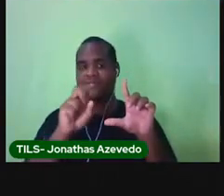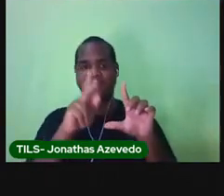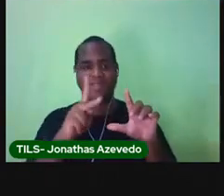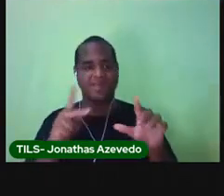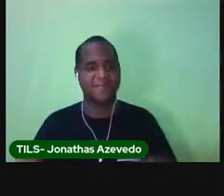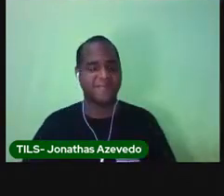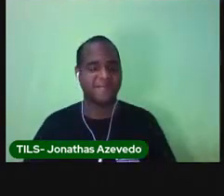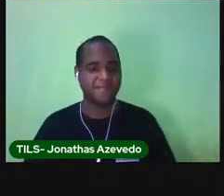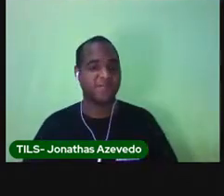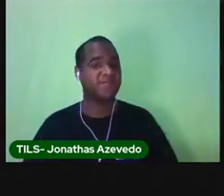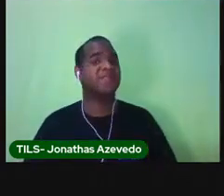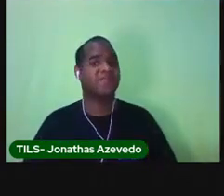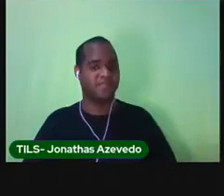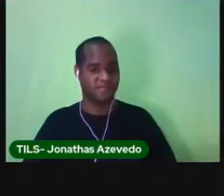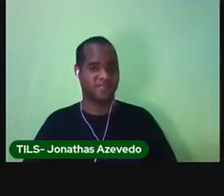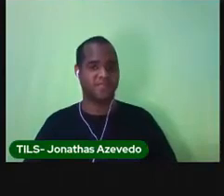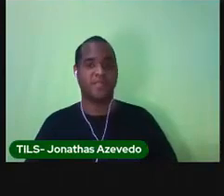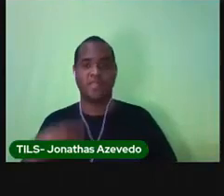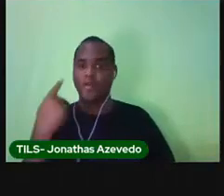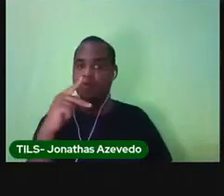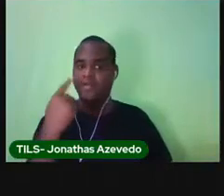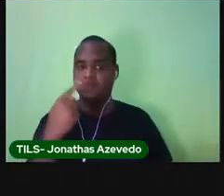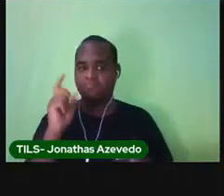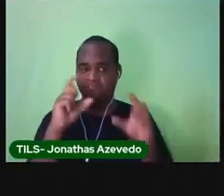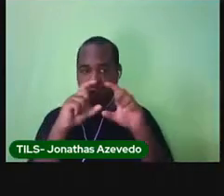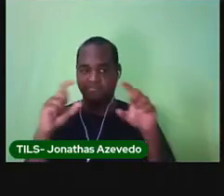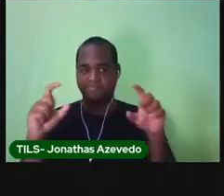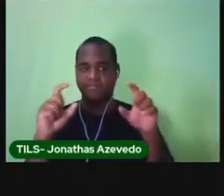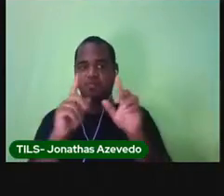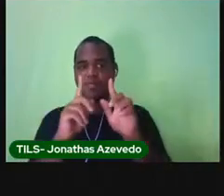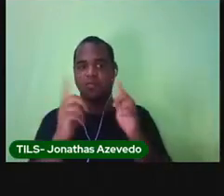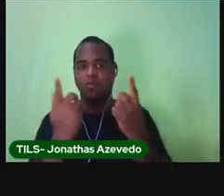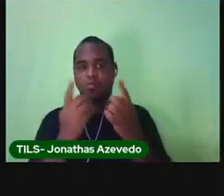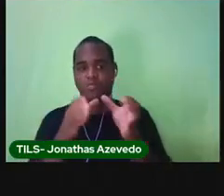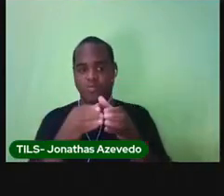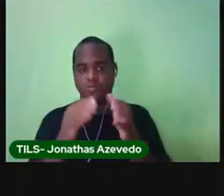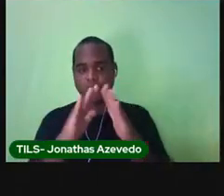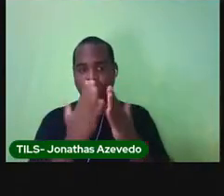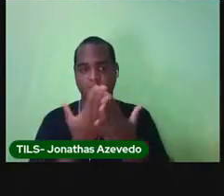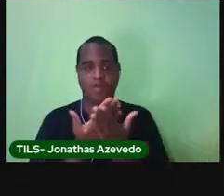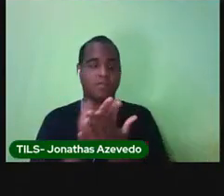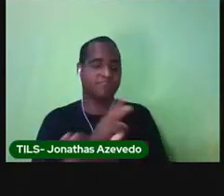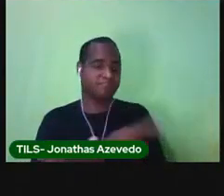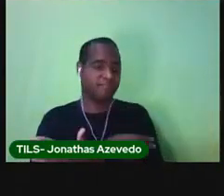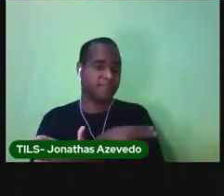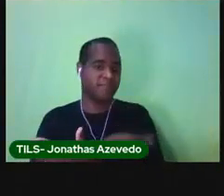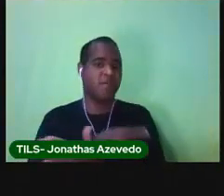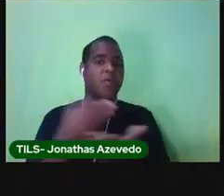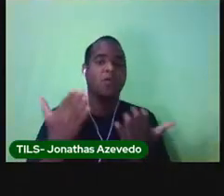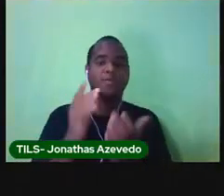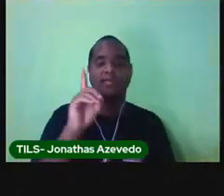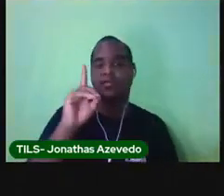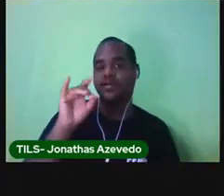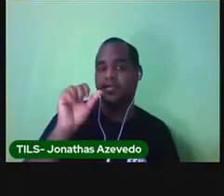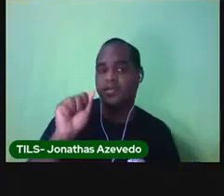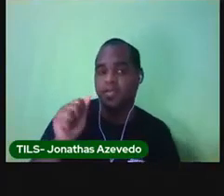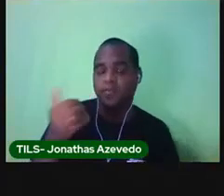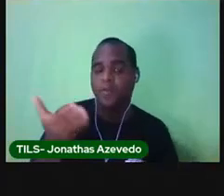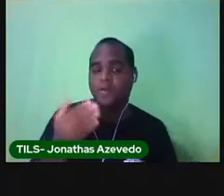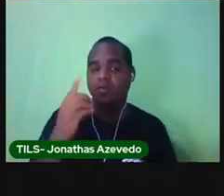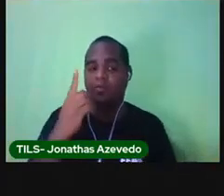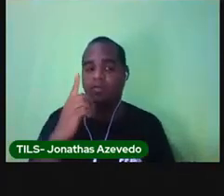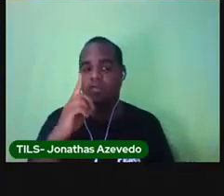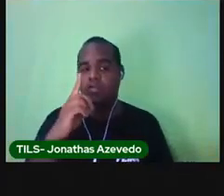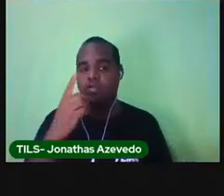Você vai preencher a turma e a data. Qual é a data de hoje? Hoje é